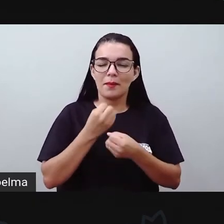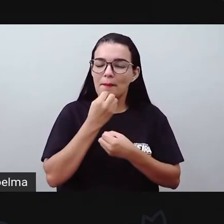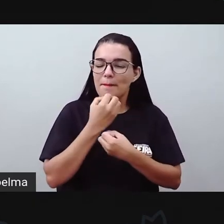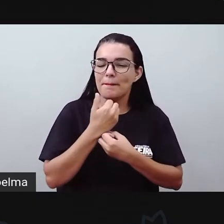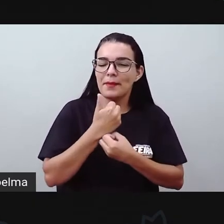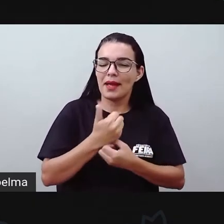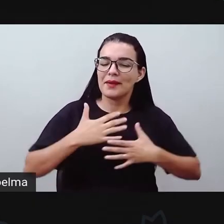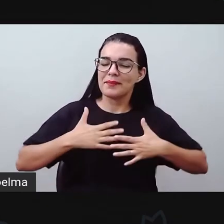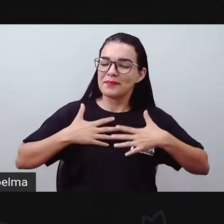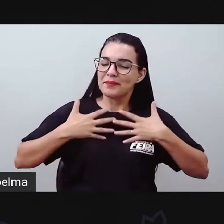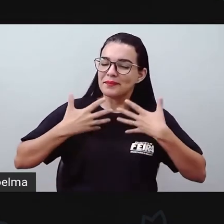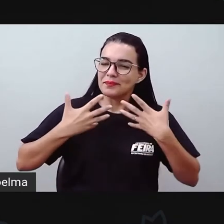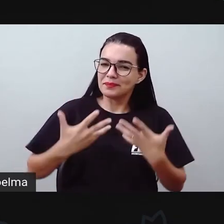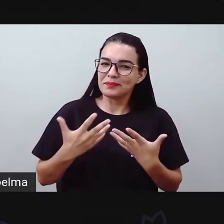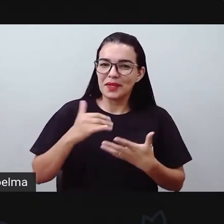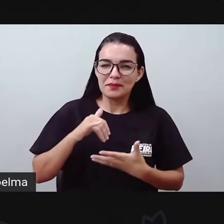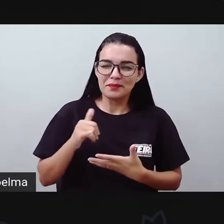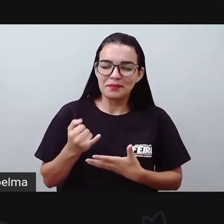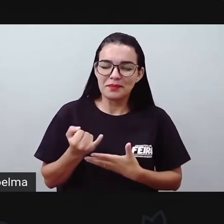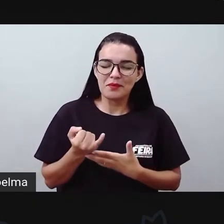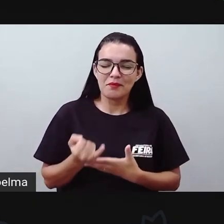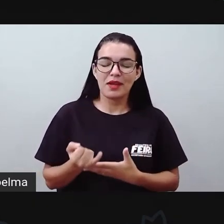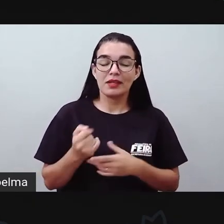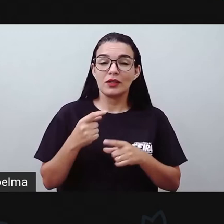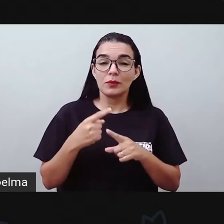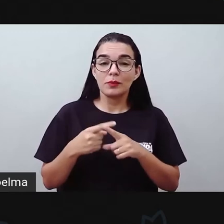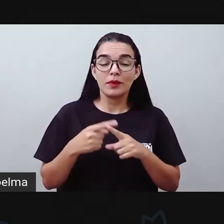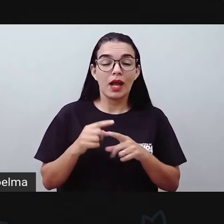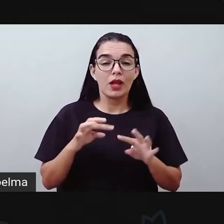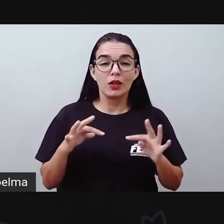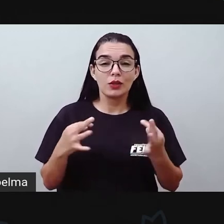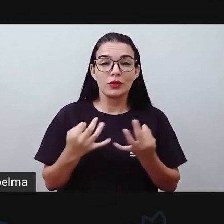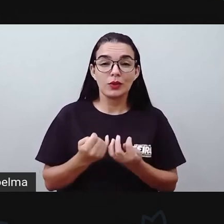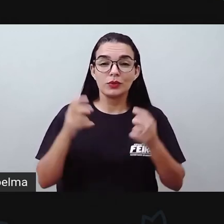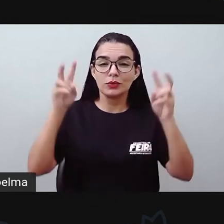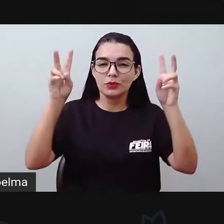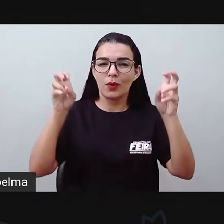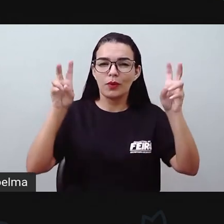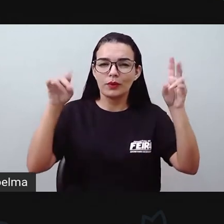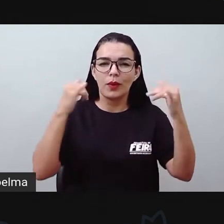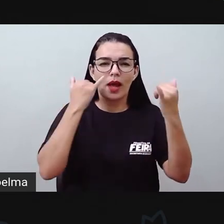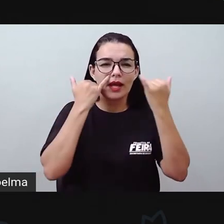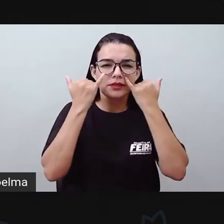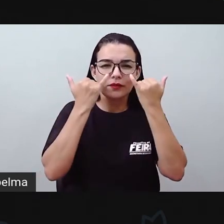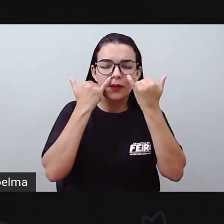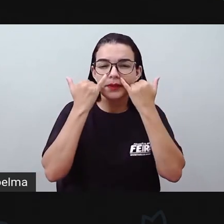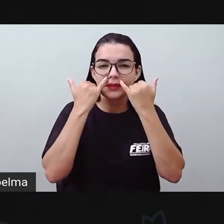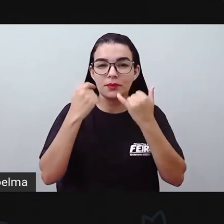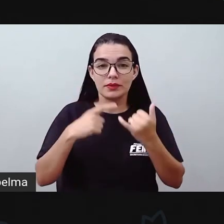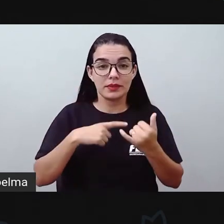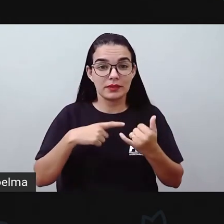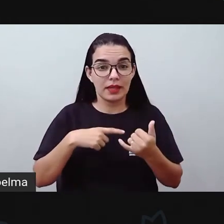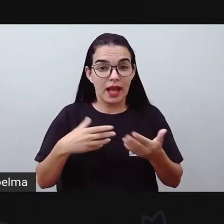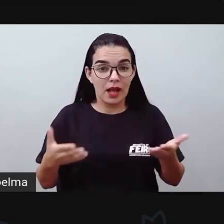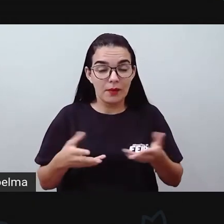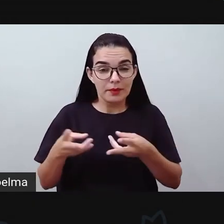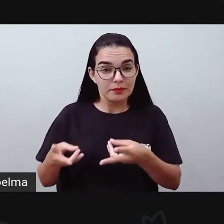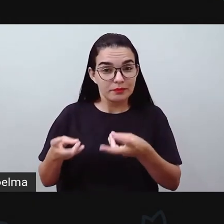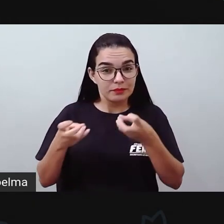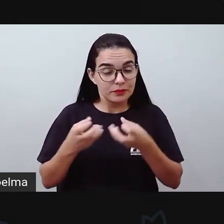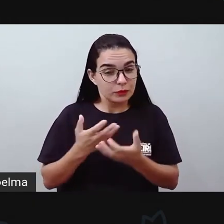bem proveitoso, que todo o conteúdo, as informações que nós vamos observar e estudar nesta